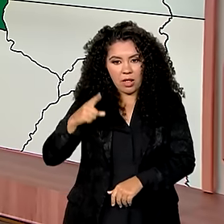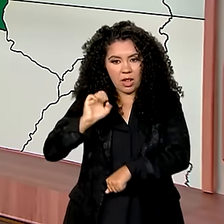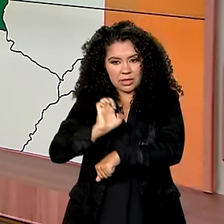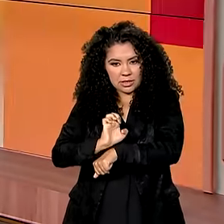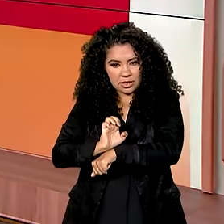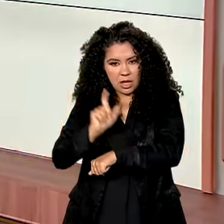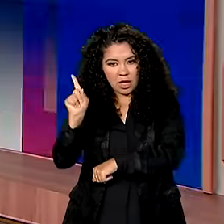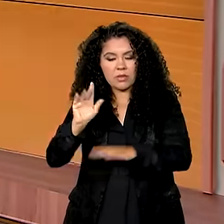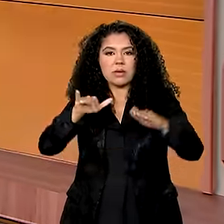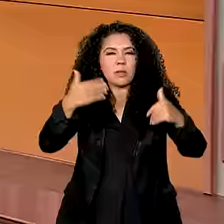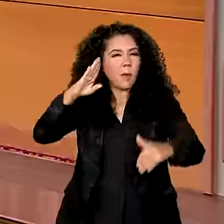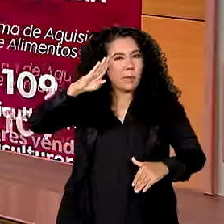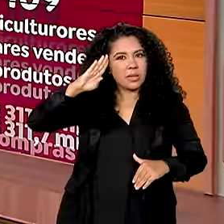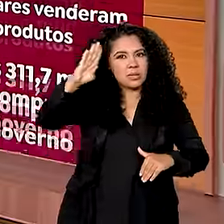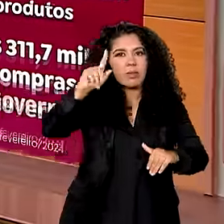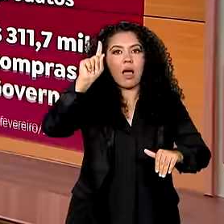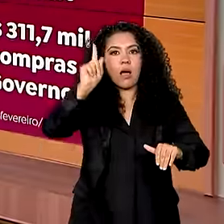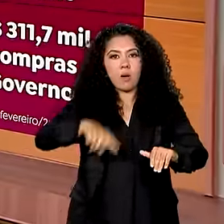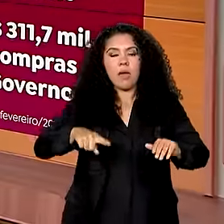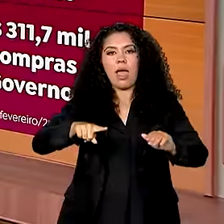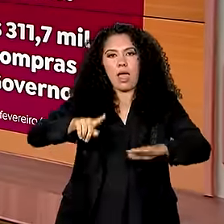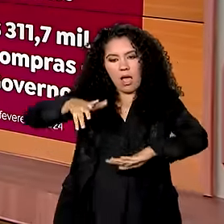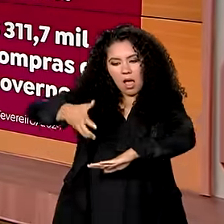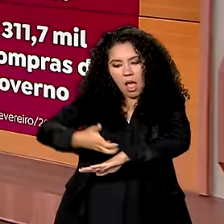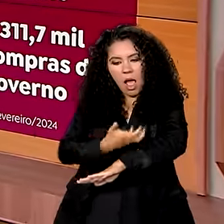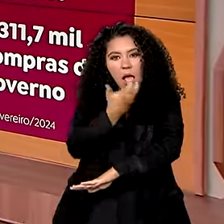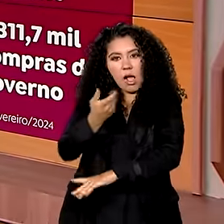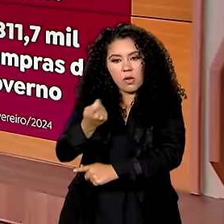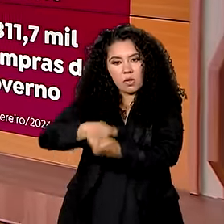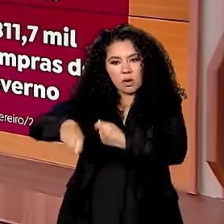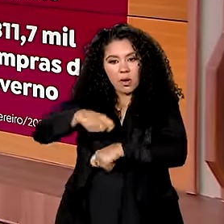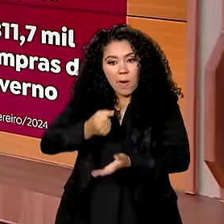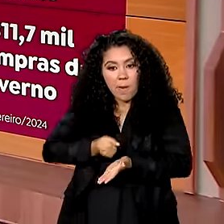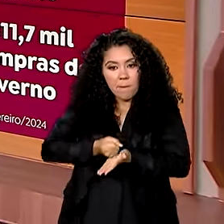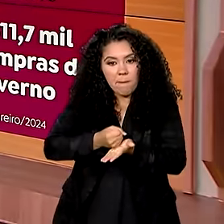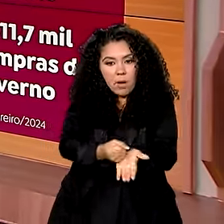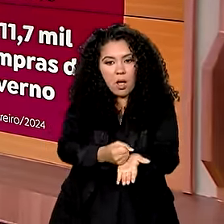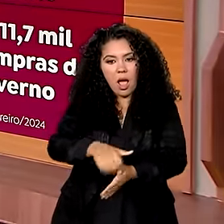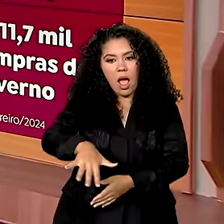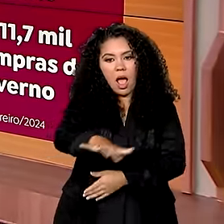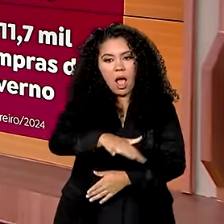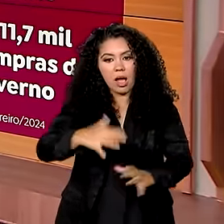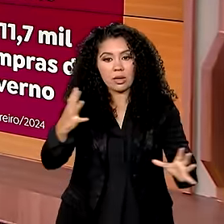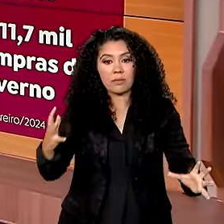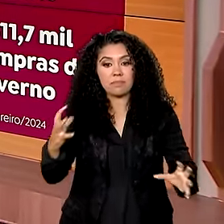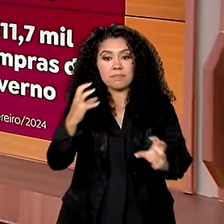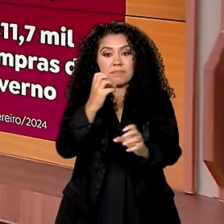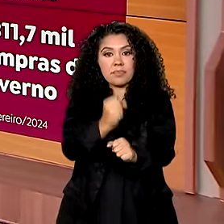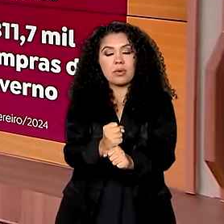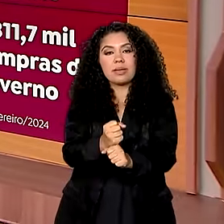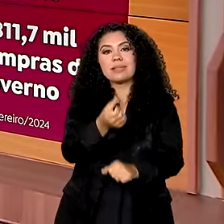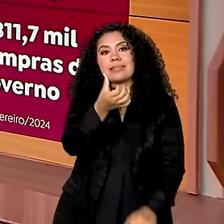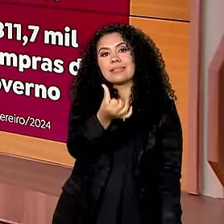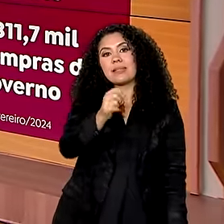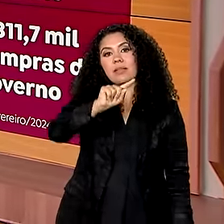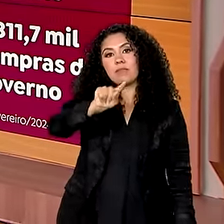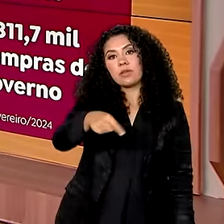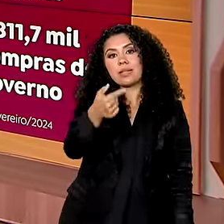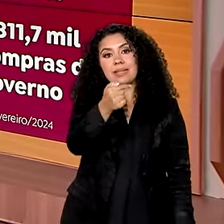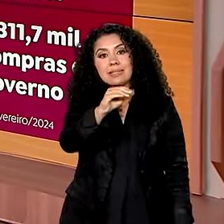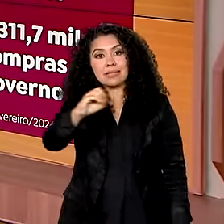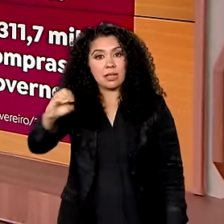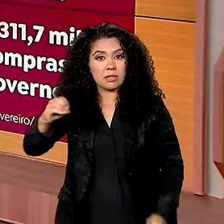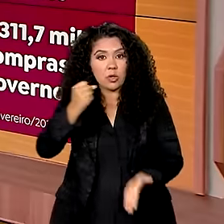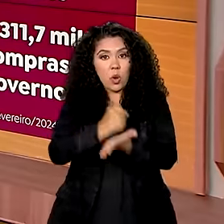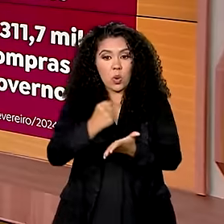falou que é o agronegócio, vamos aos números. O apoio ao setor, aí somou mais de 6.700 novos